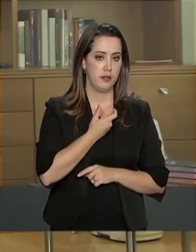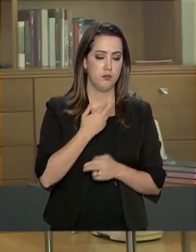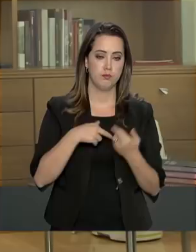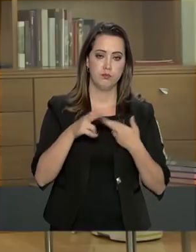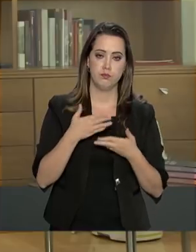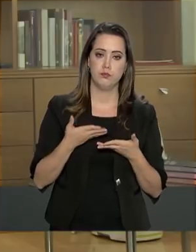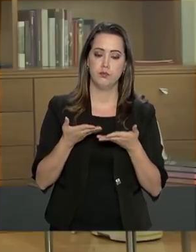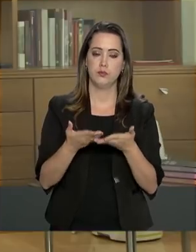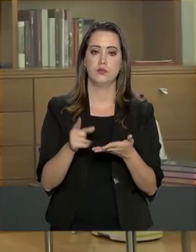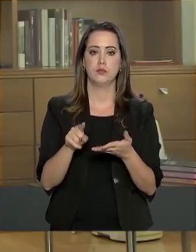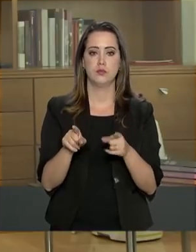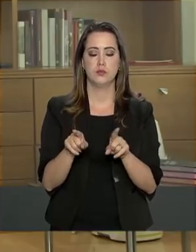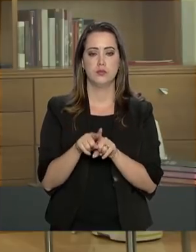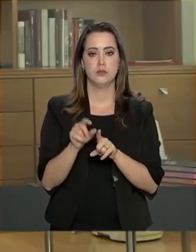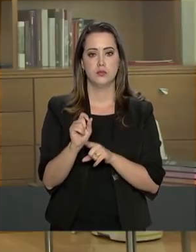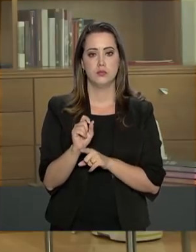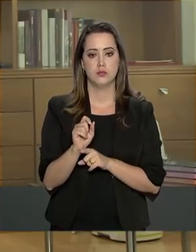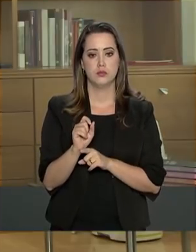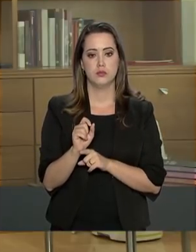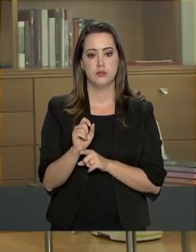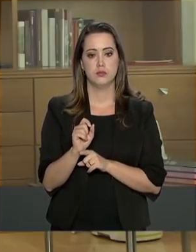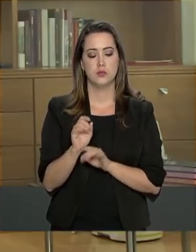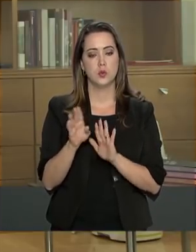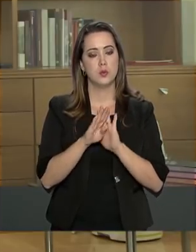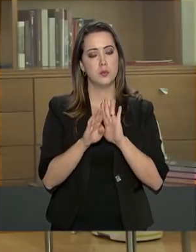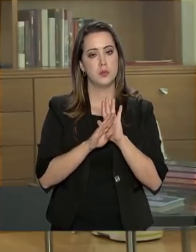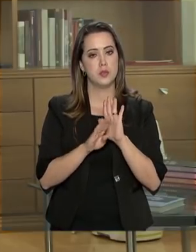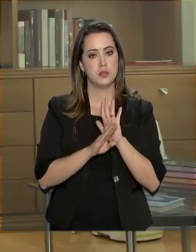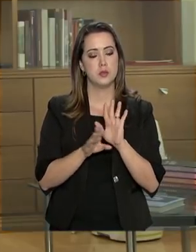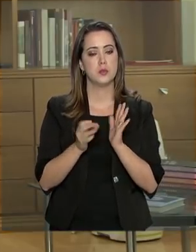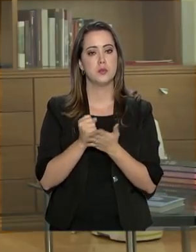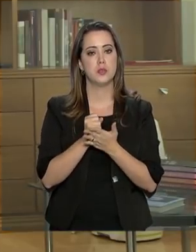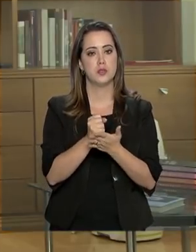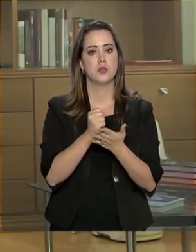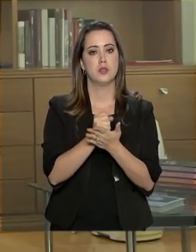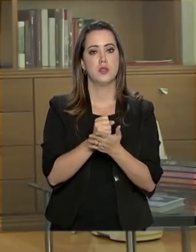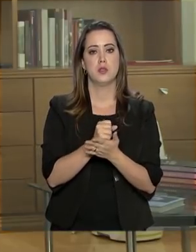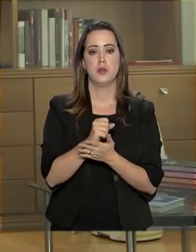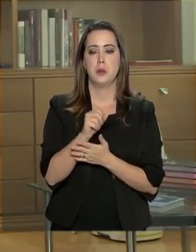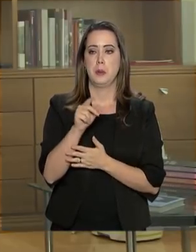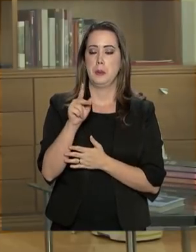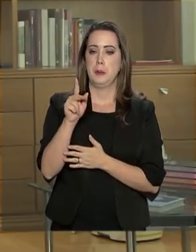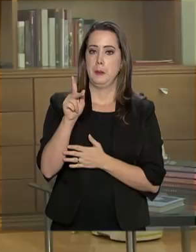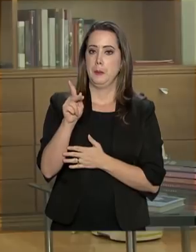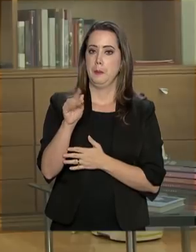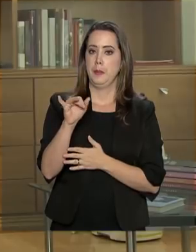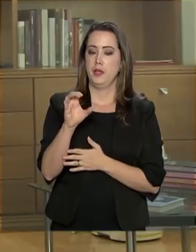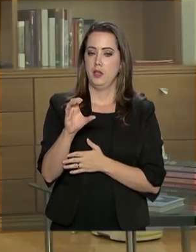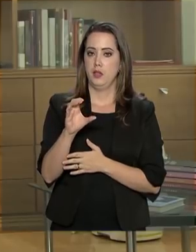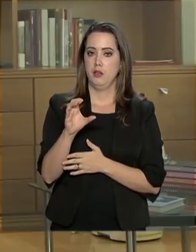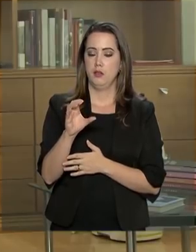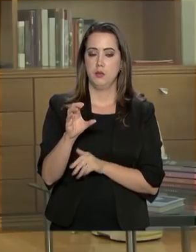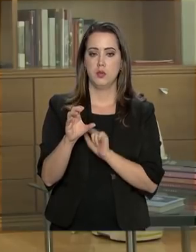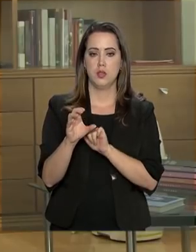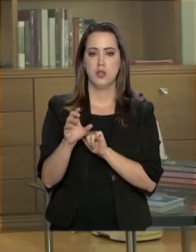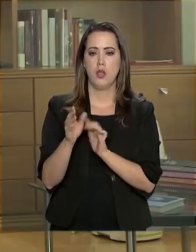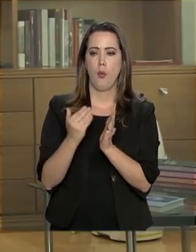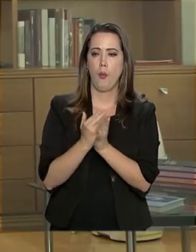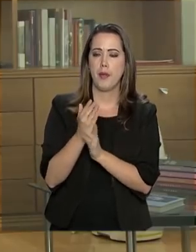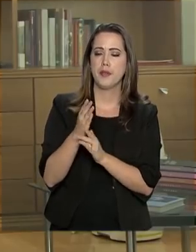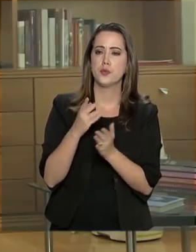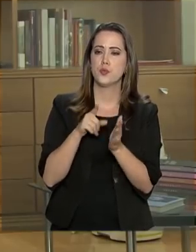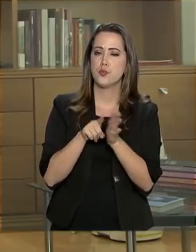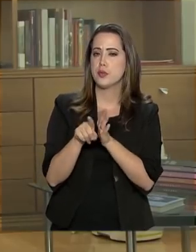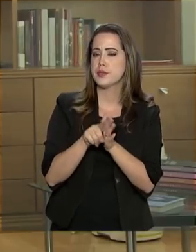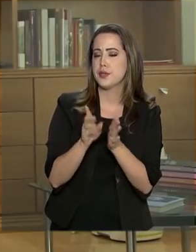premiação, o programa da UBMEP oferece o PIC, que o Programa de Iniciação Científica, que é financiado